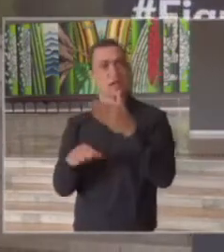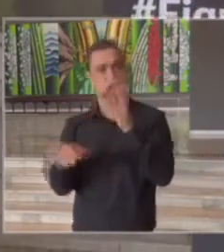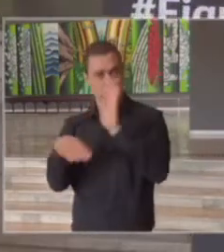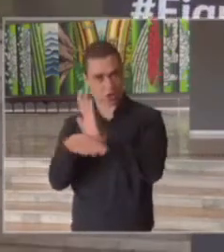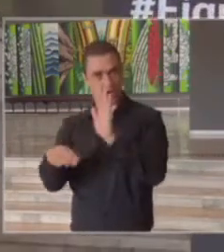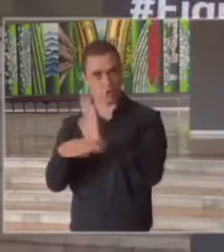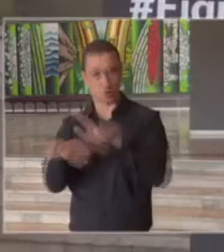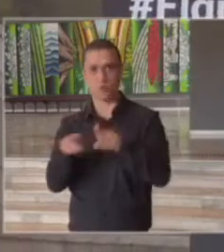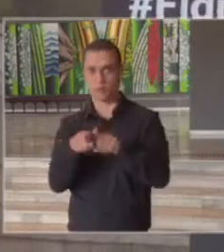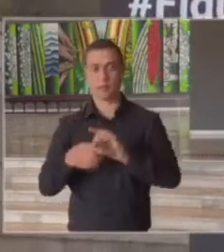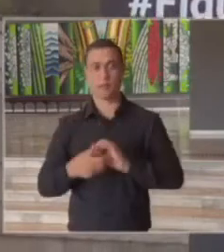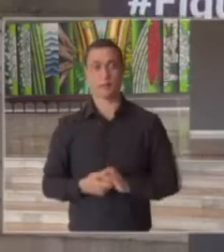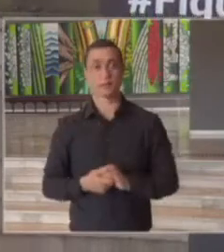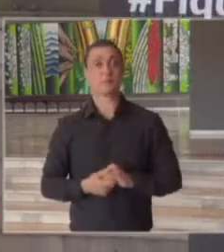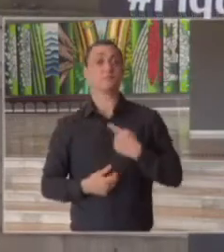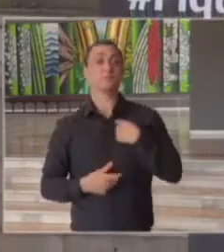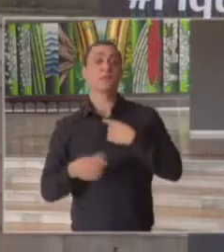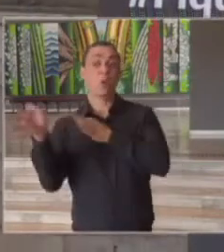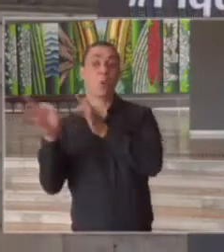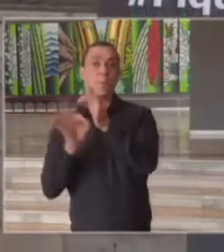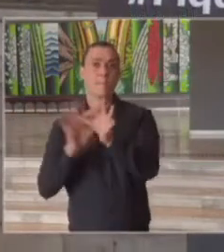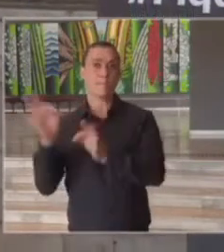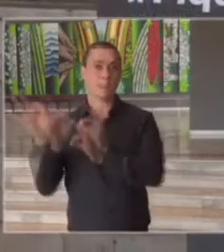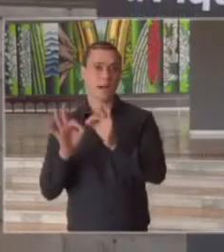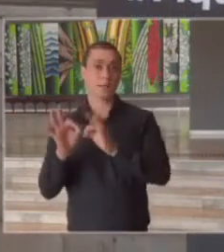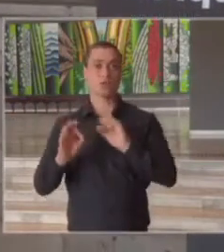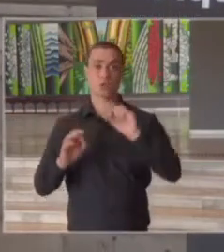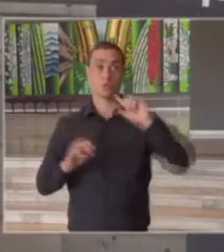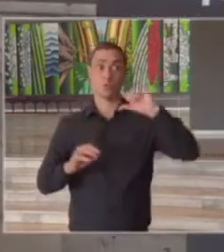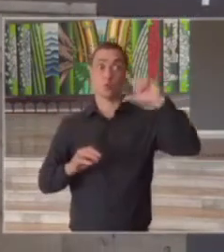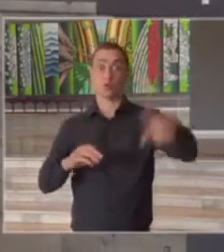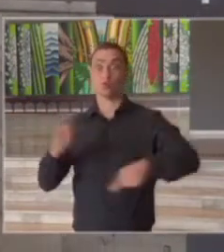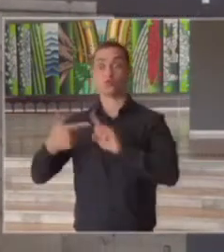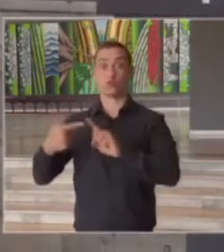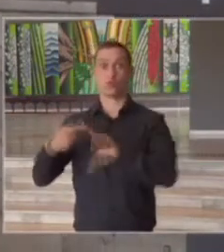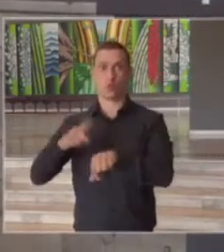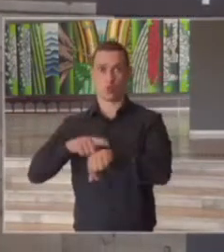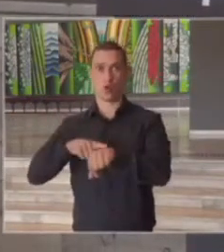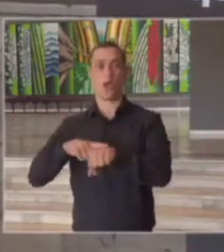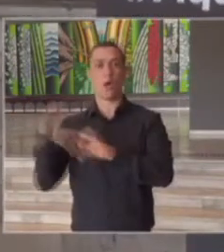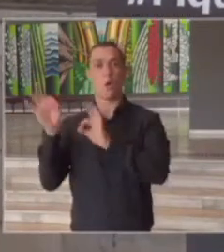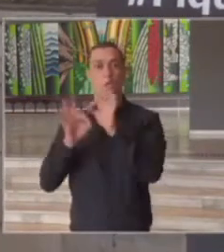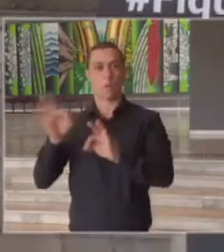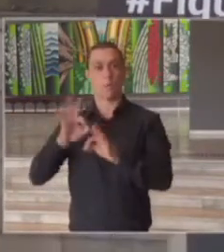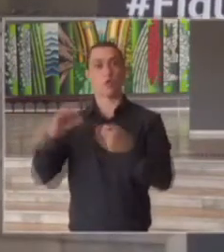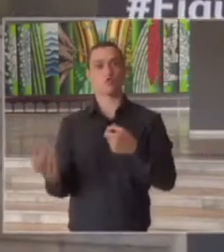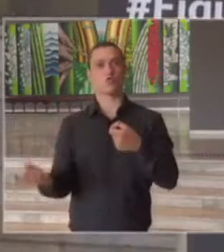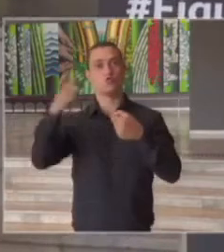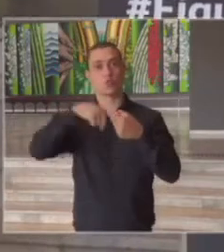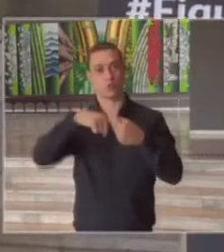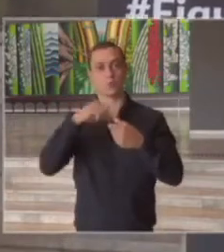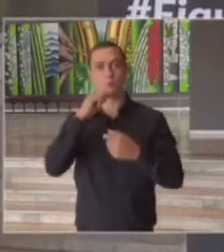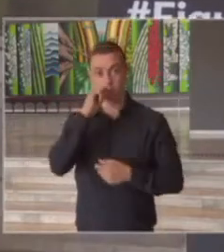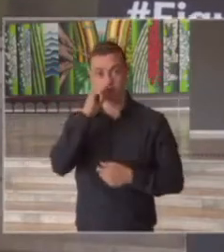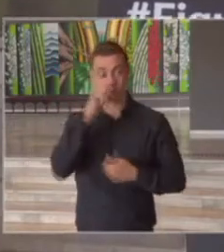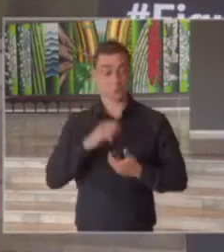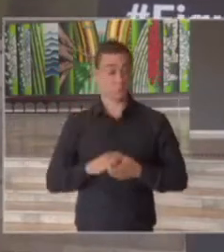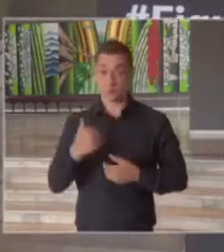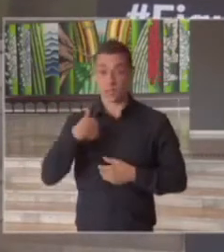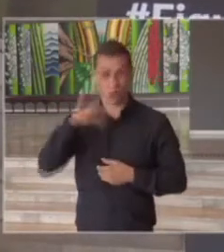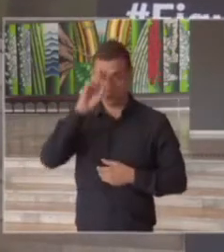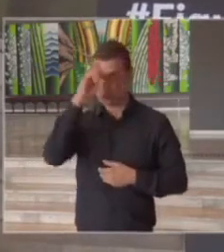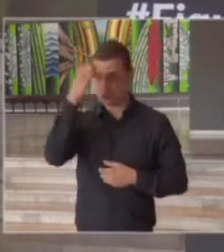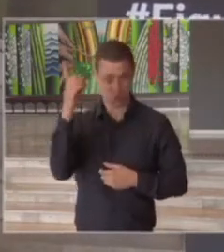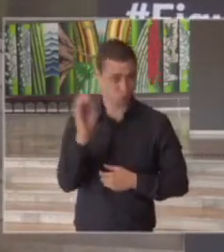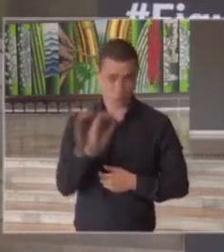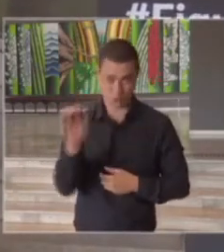contributiva um plano que vem na segunda etapa que é justamente a etapa de recuperação e eu não tenho dúvidas que